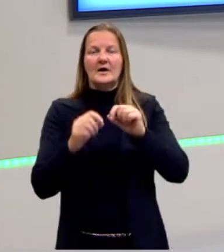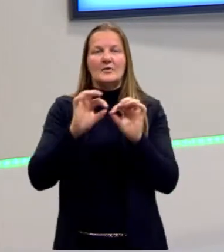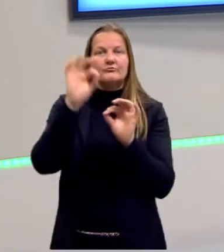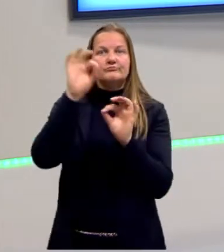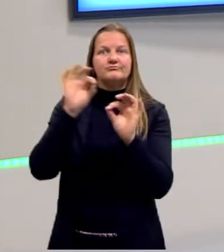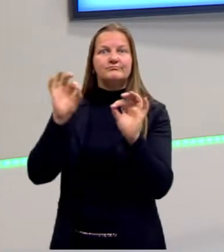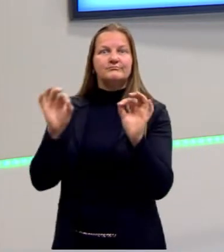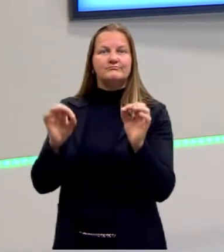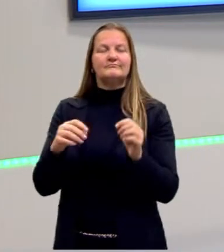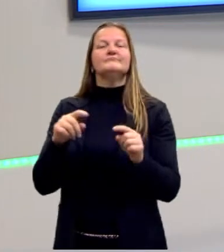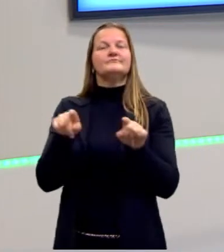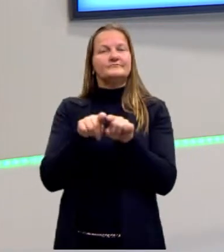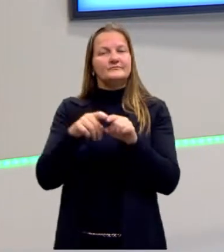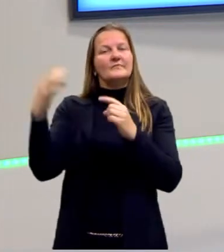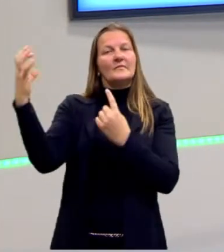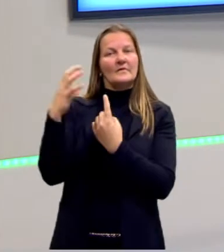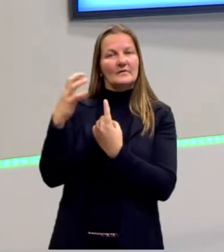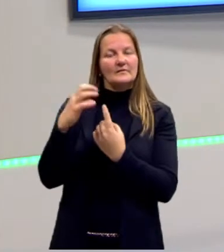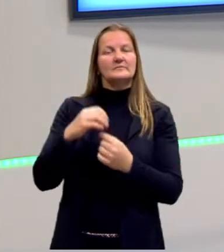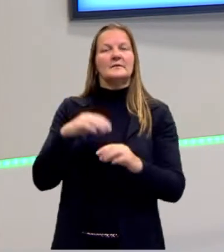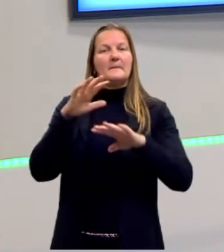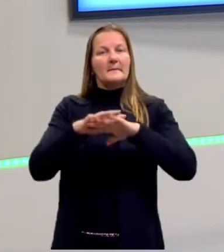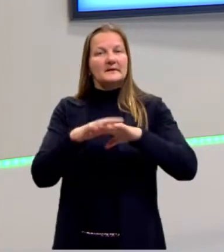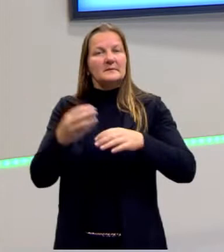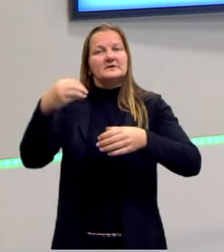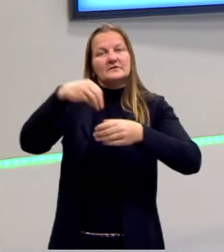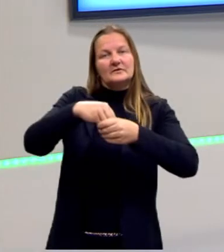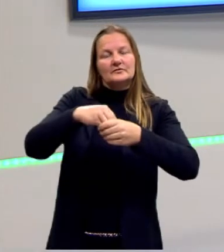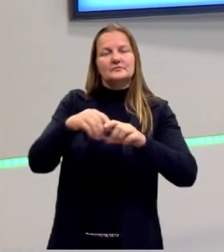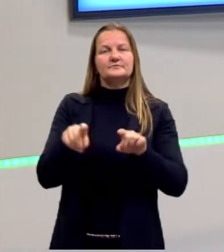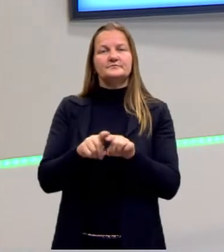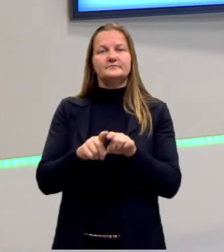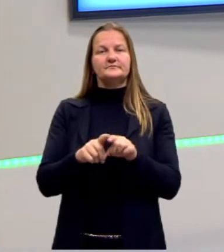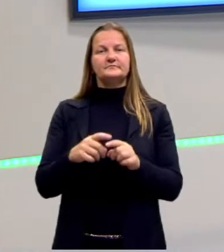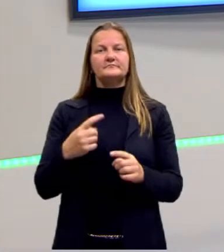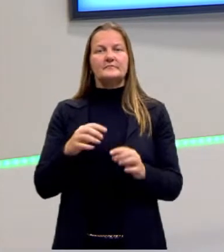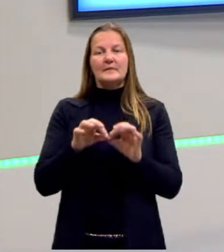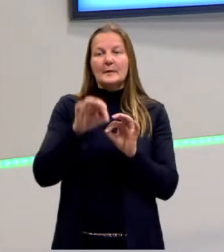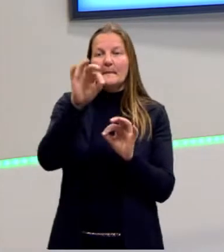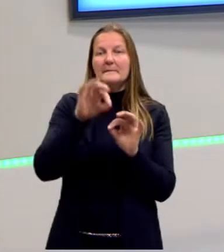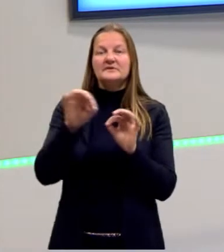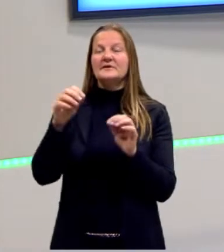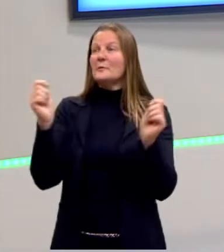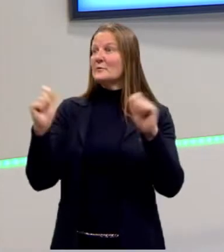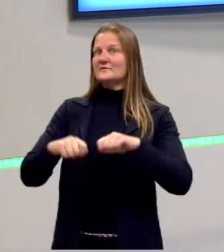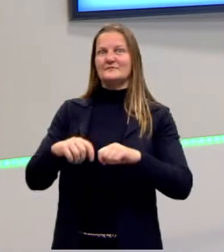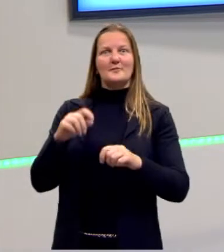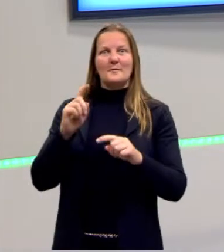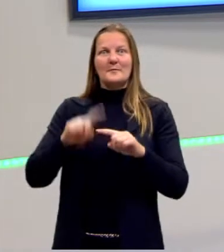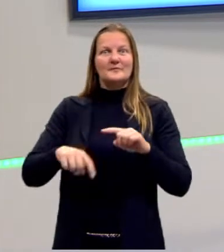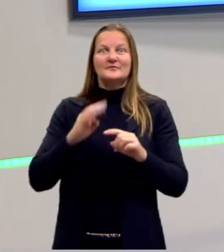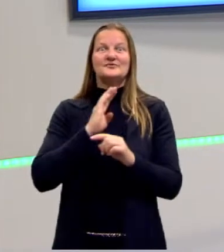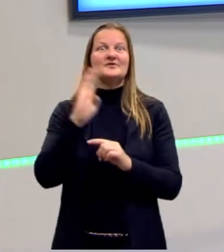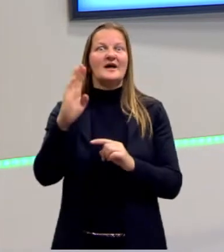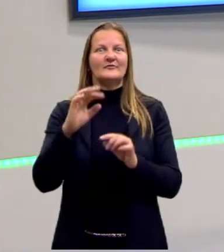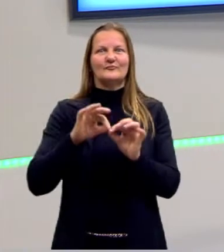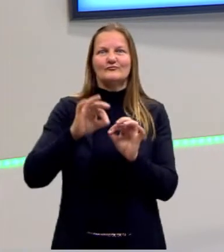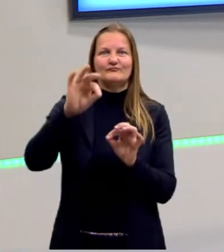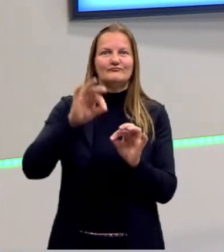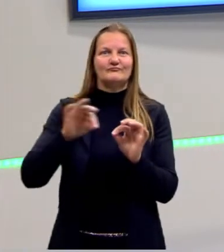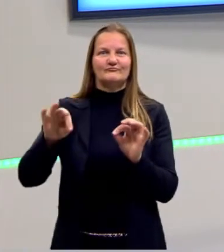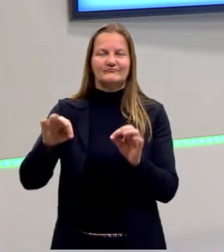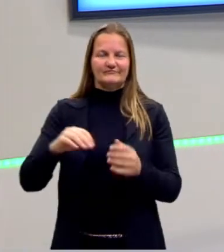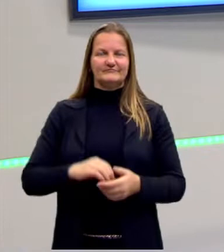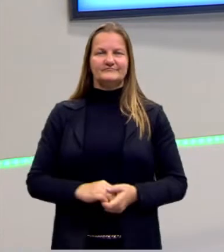entra bastante a influência da matemática, já que são ali medidas impossíveis de serem determinadas de uma